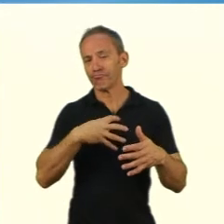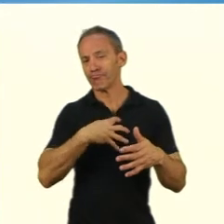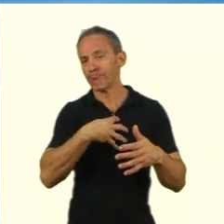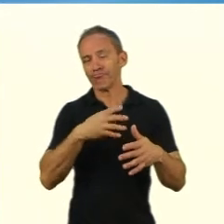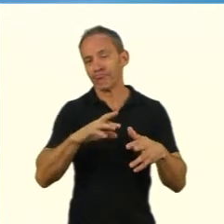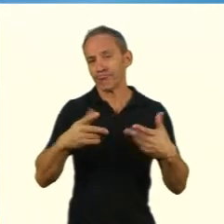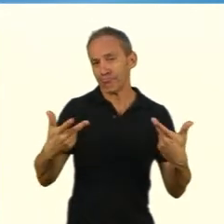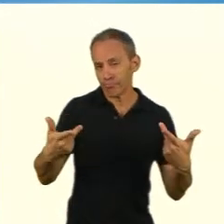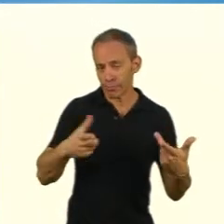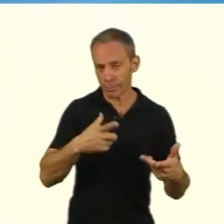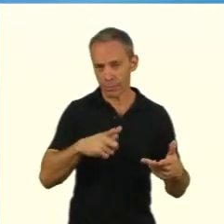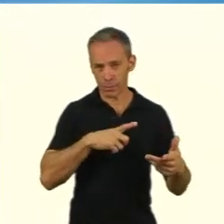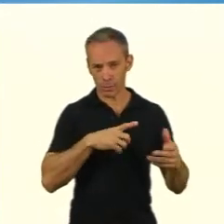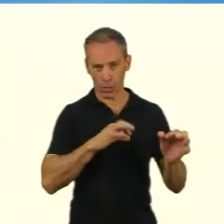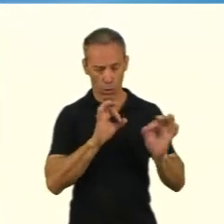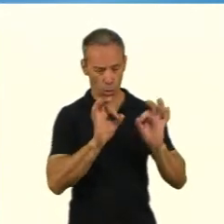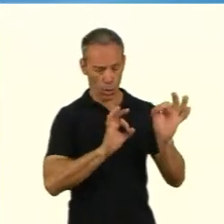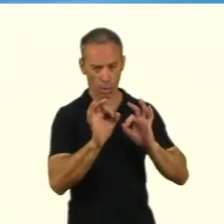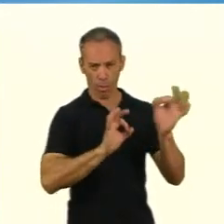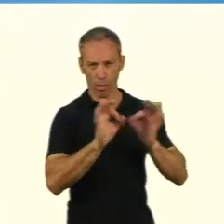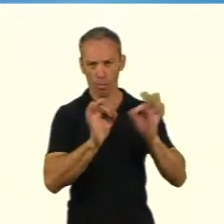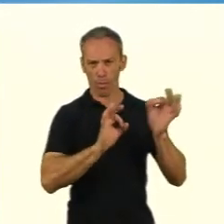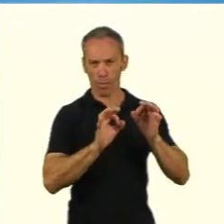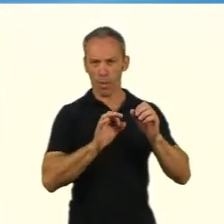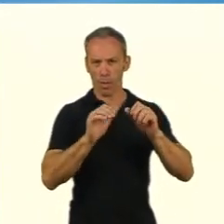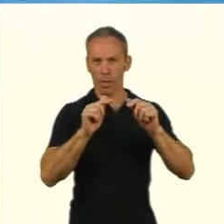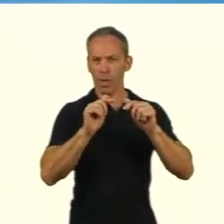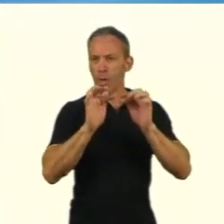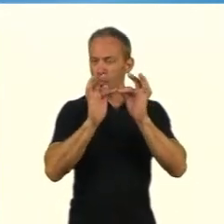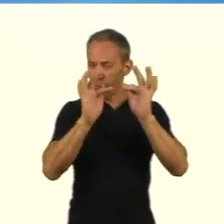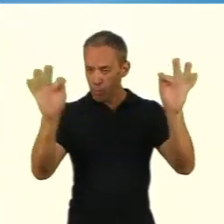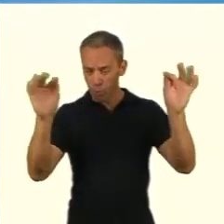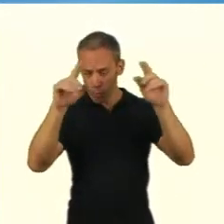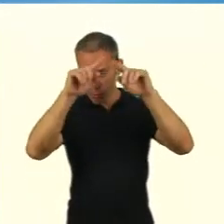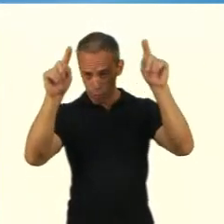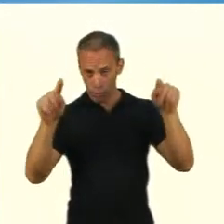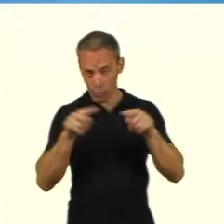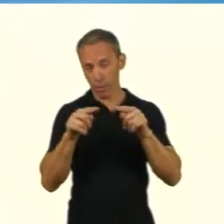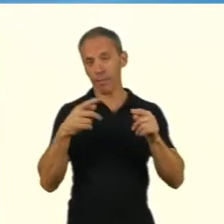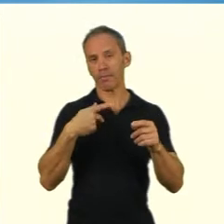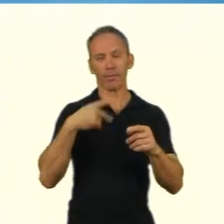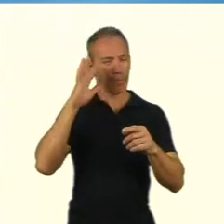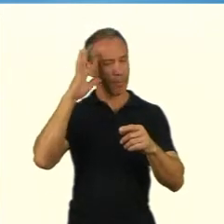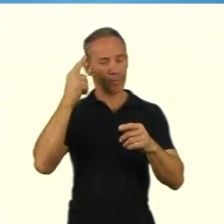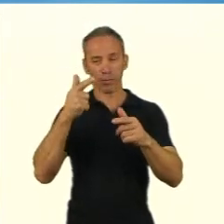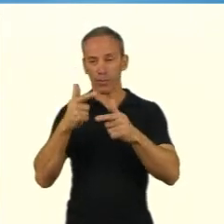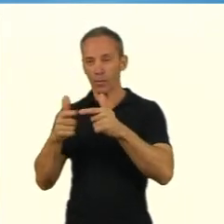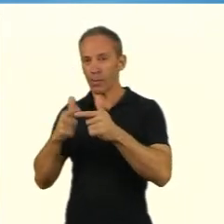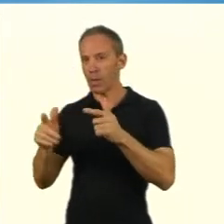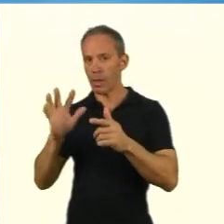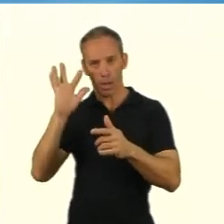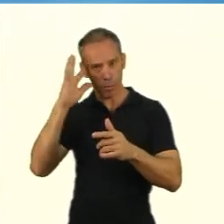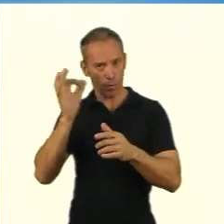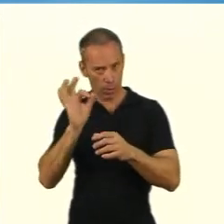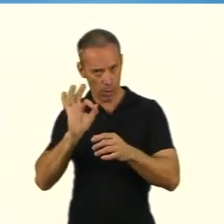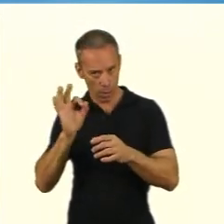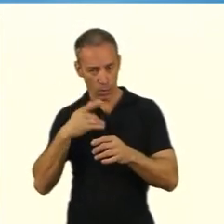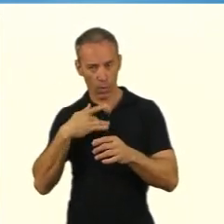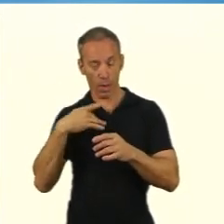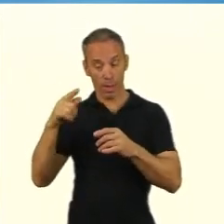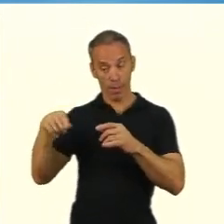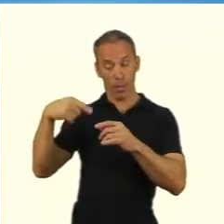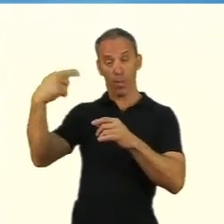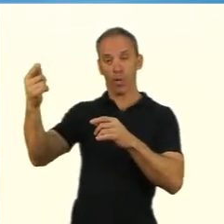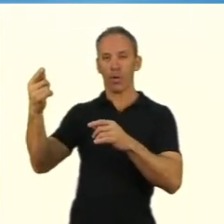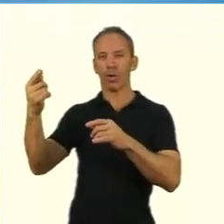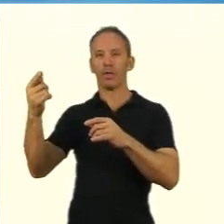estudaremos mais adiante que esse problema nasce de um incômodo. Mas o incômodo em si não é um problema. A gente pode pensar, por exemplo, a